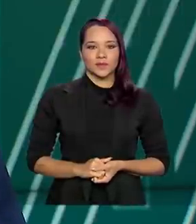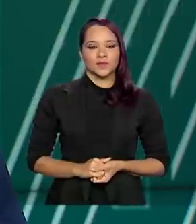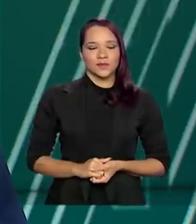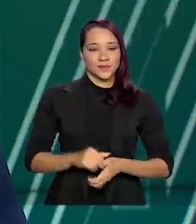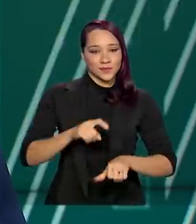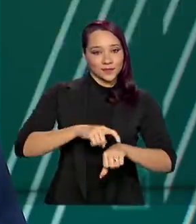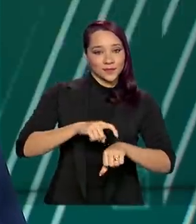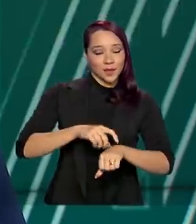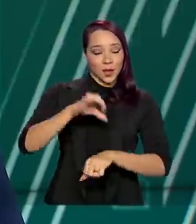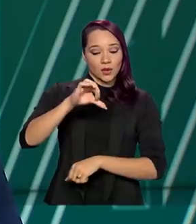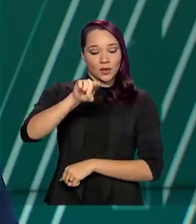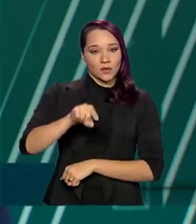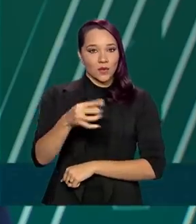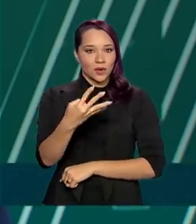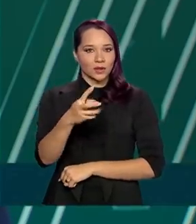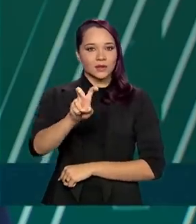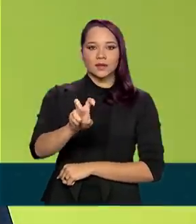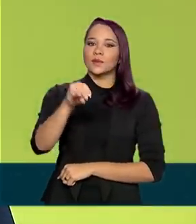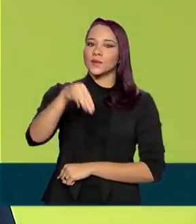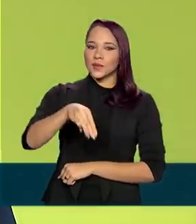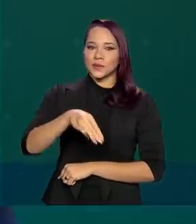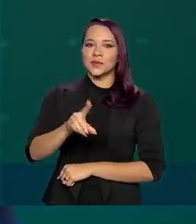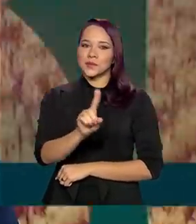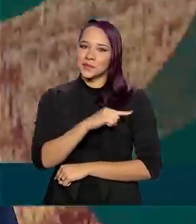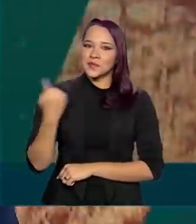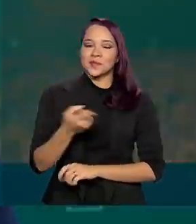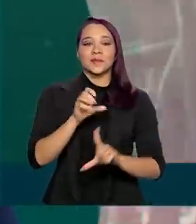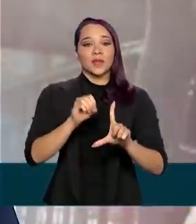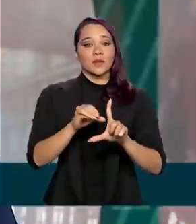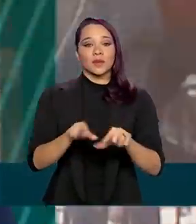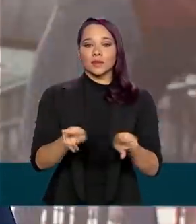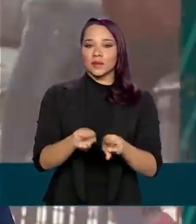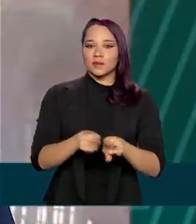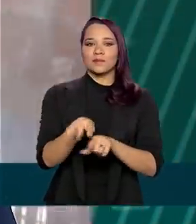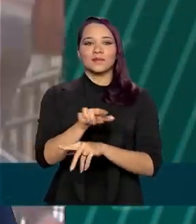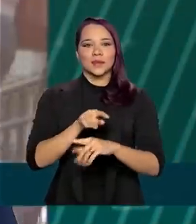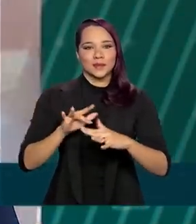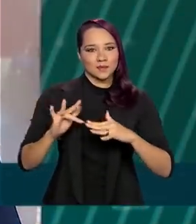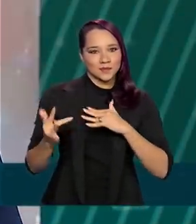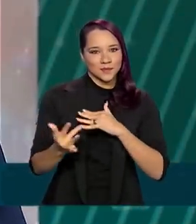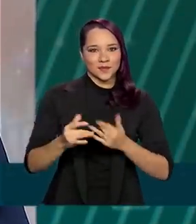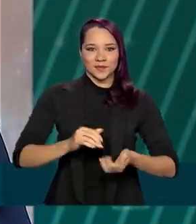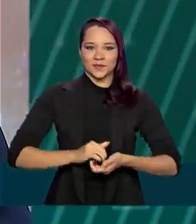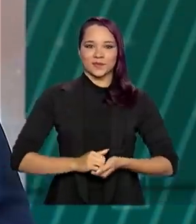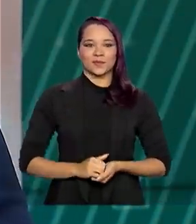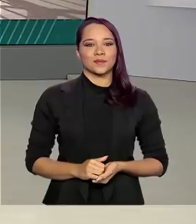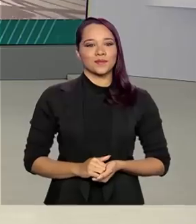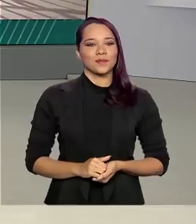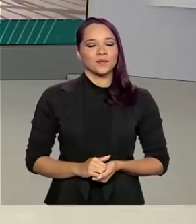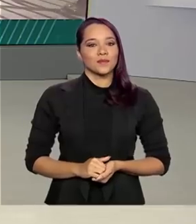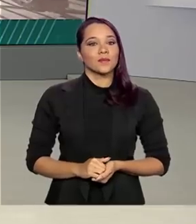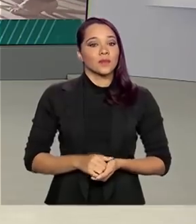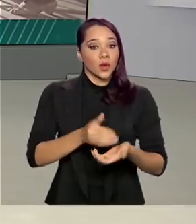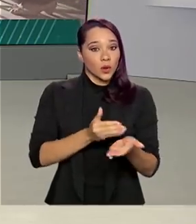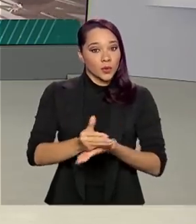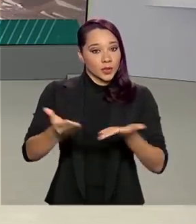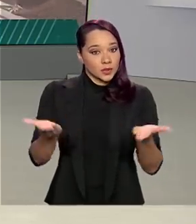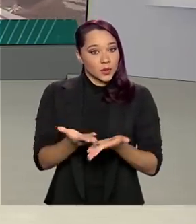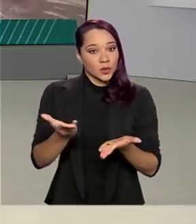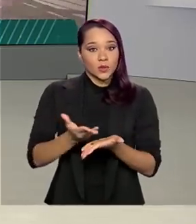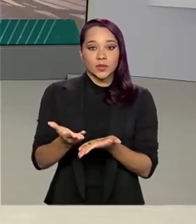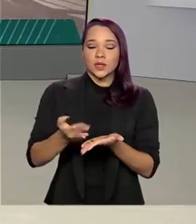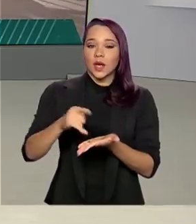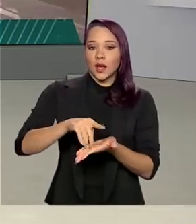São 9 horas e 45 minutos. Nós estamos ao vivo também pelas redes sociais. Começam